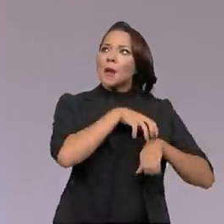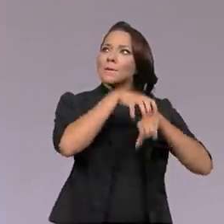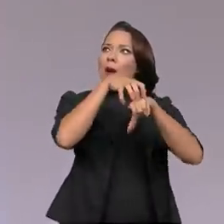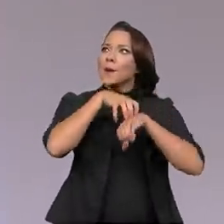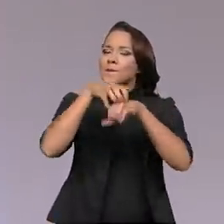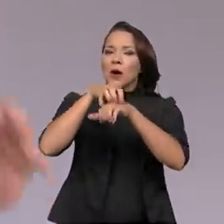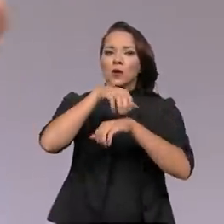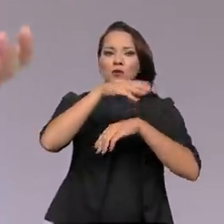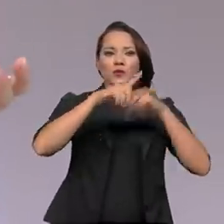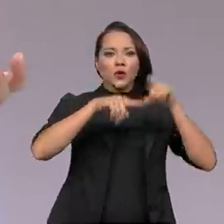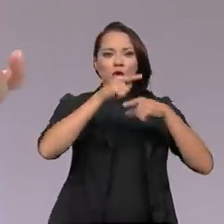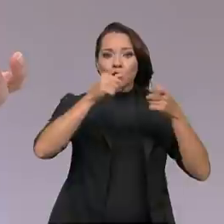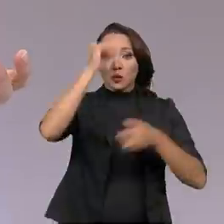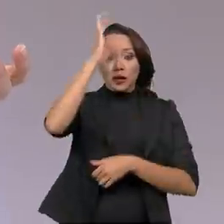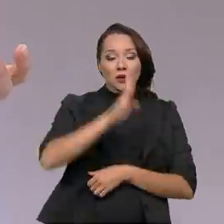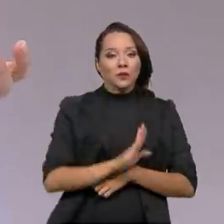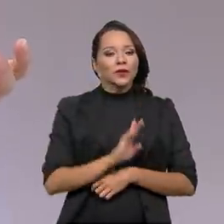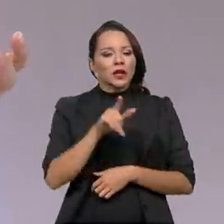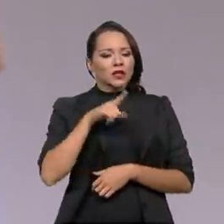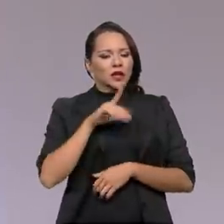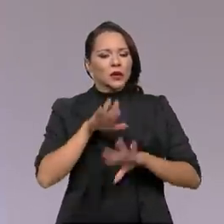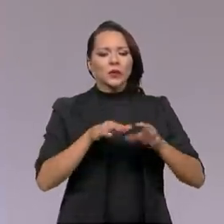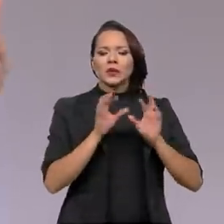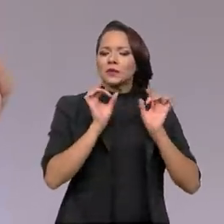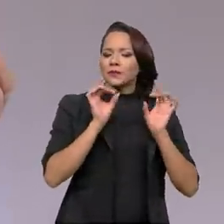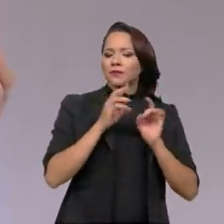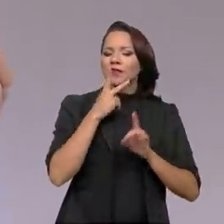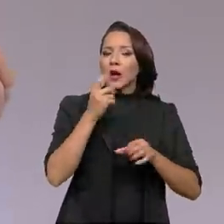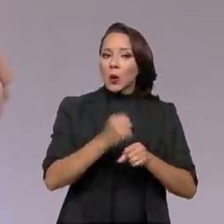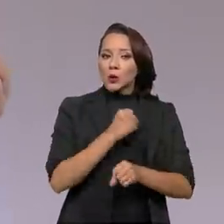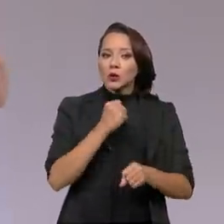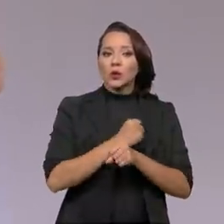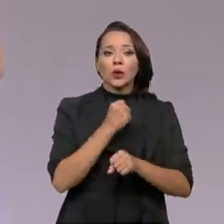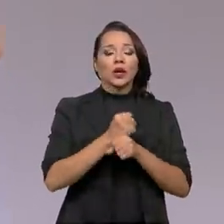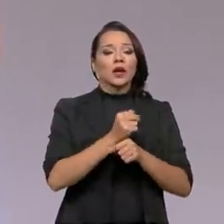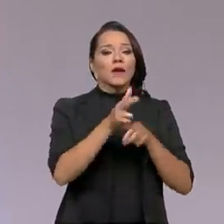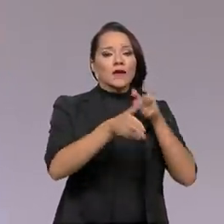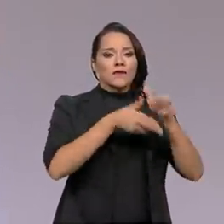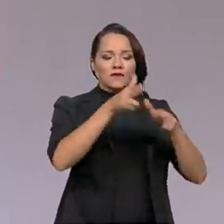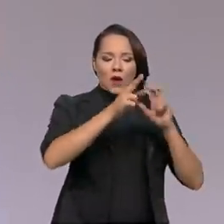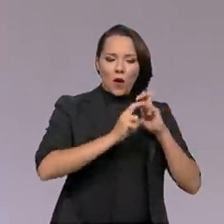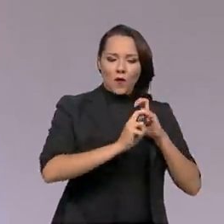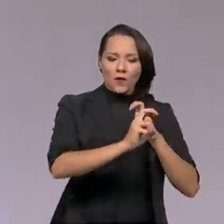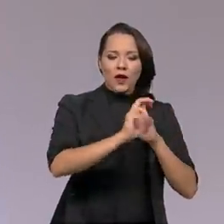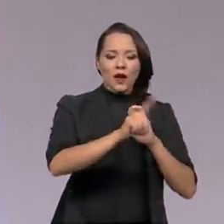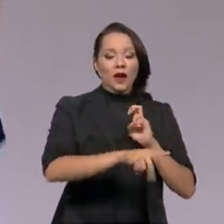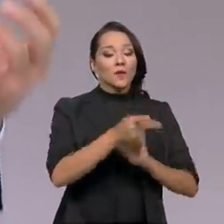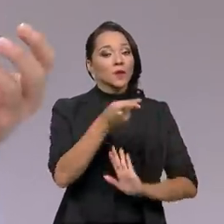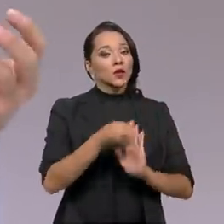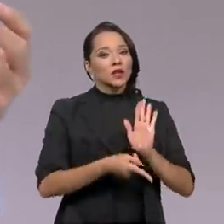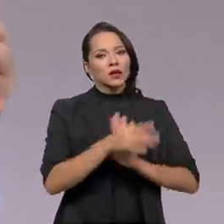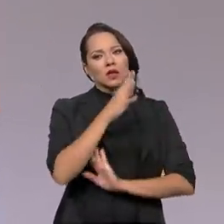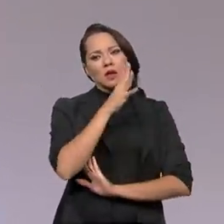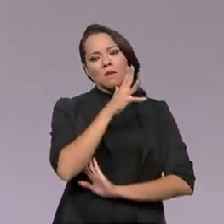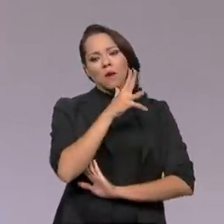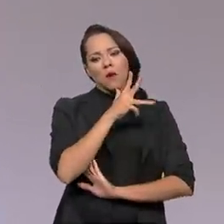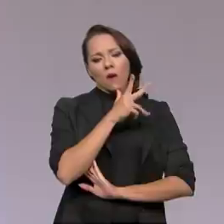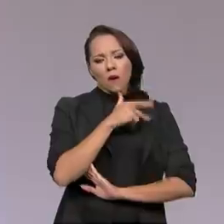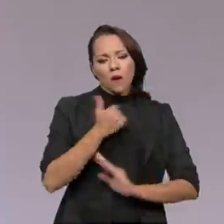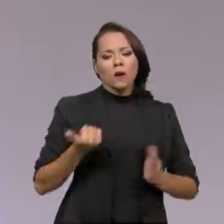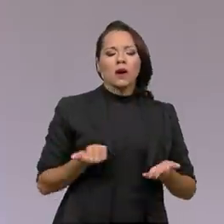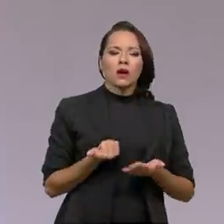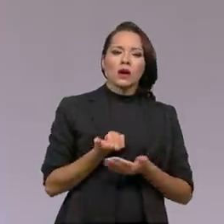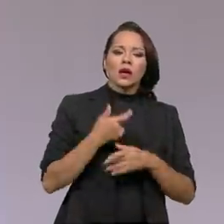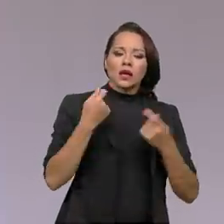produtos no país. Só que muitos especialistas dizem que construir ferrovias são projetos que demoram muito tempo e